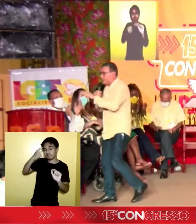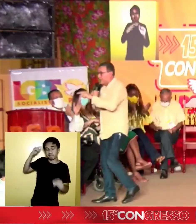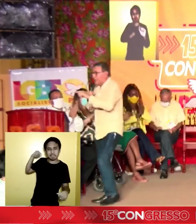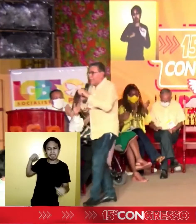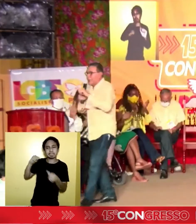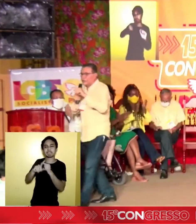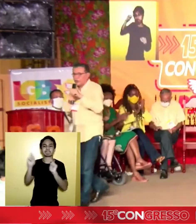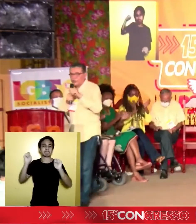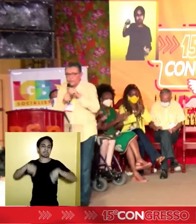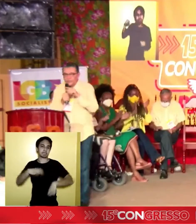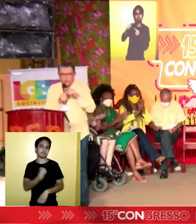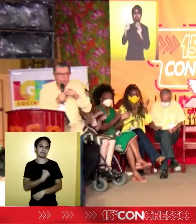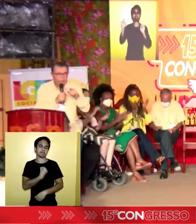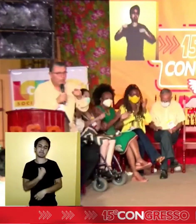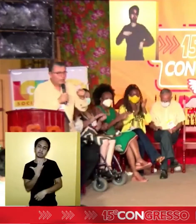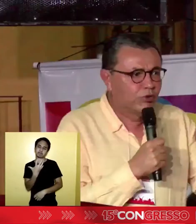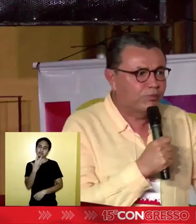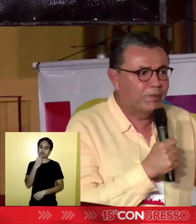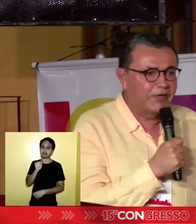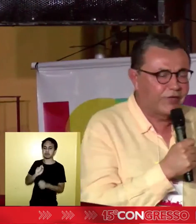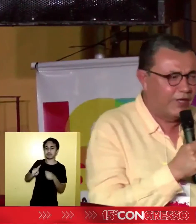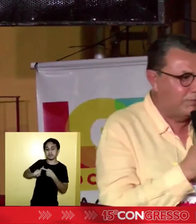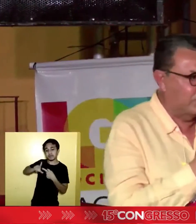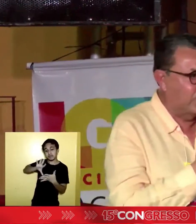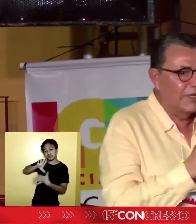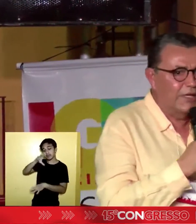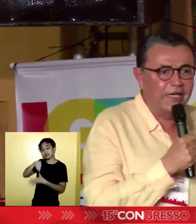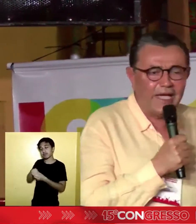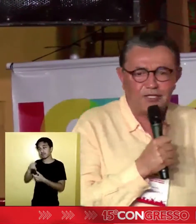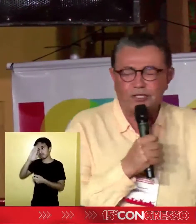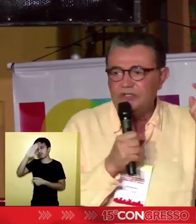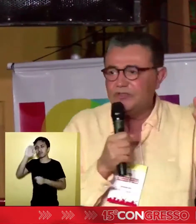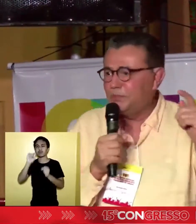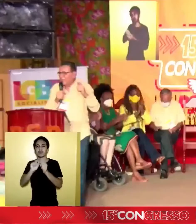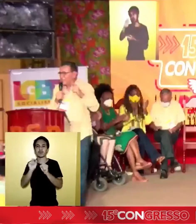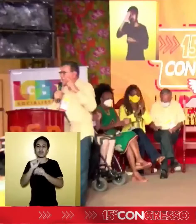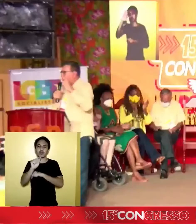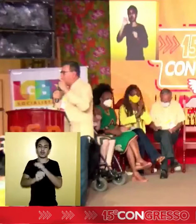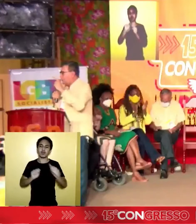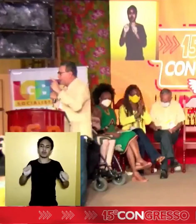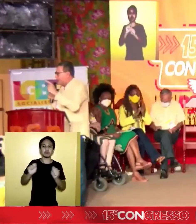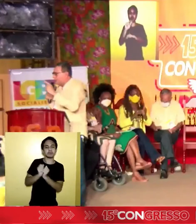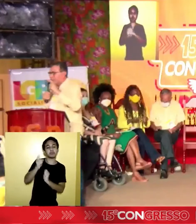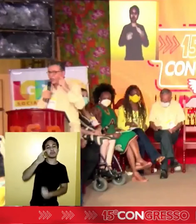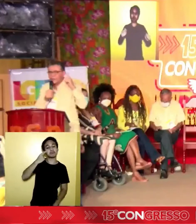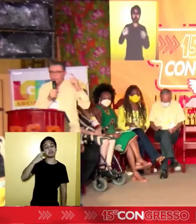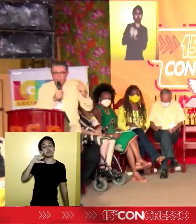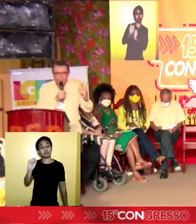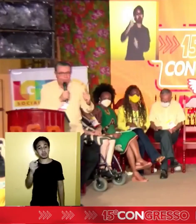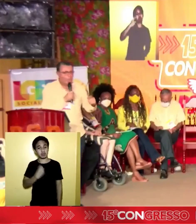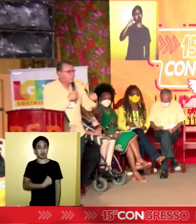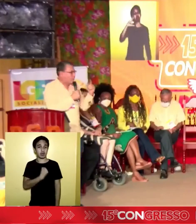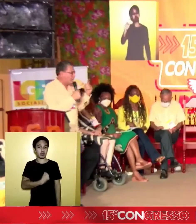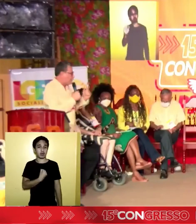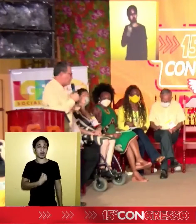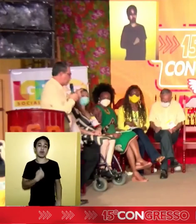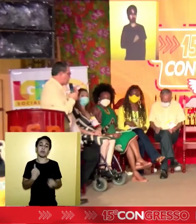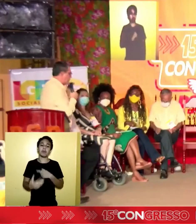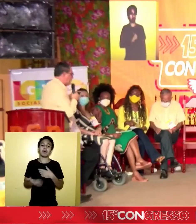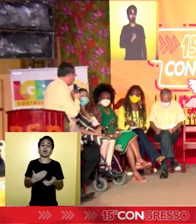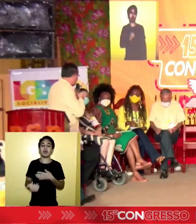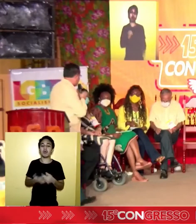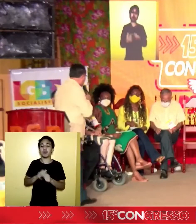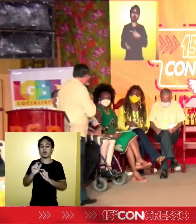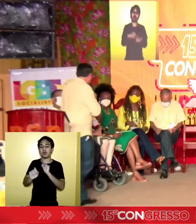sua militância, com a sua convicção, nos princípios que regem, disciplinam e orientam a nossa vida. Porque